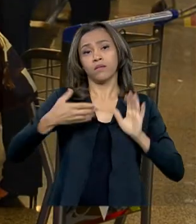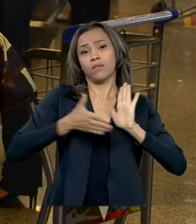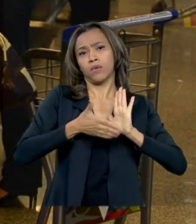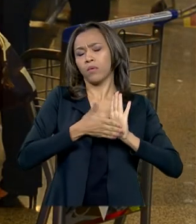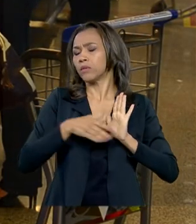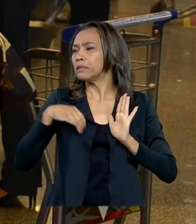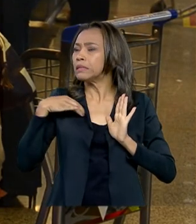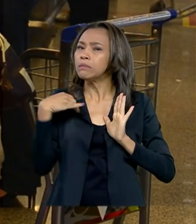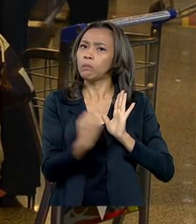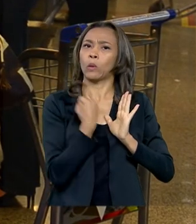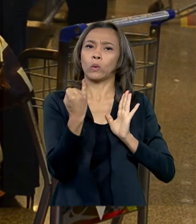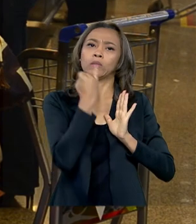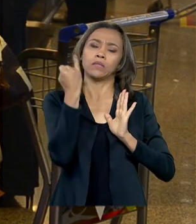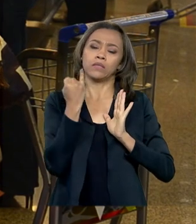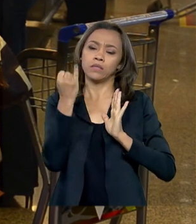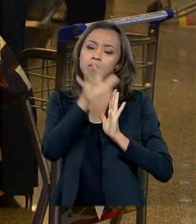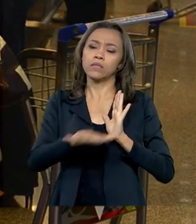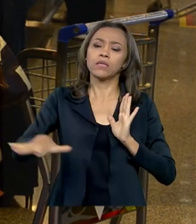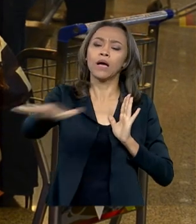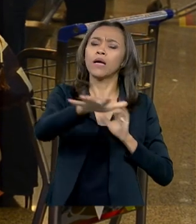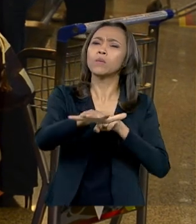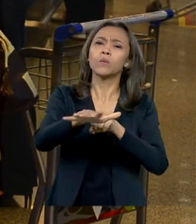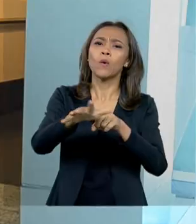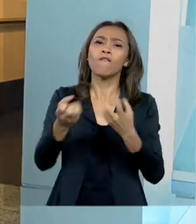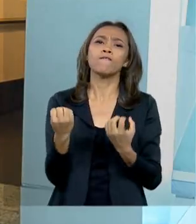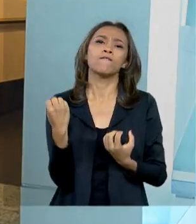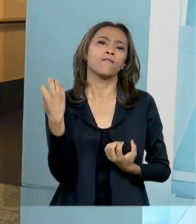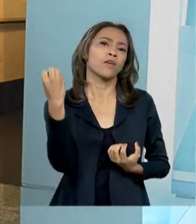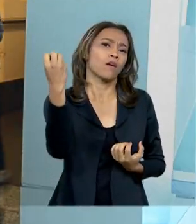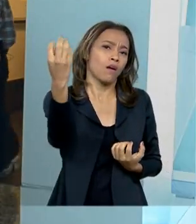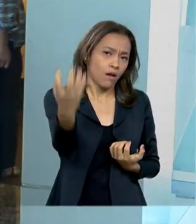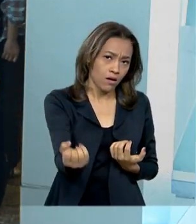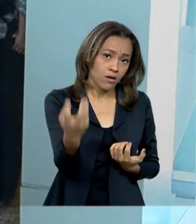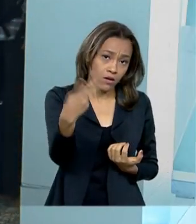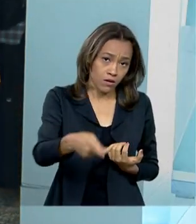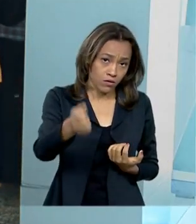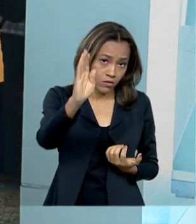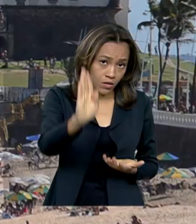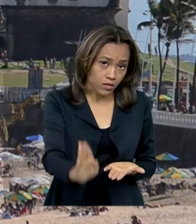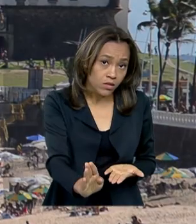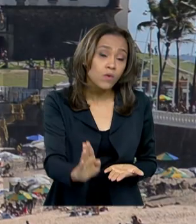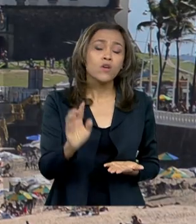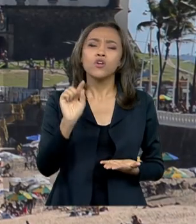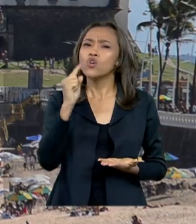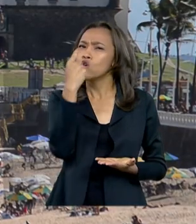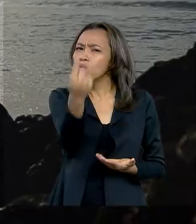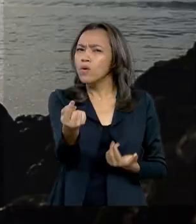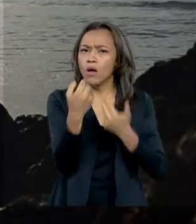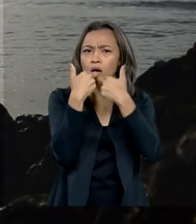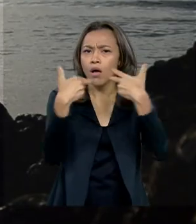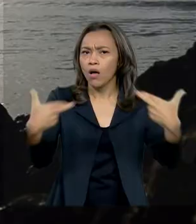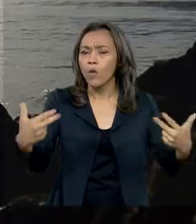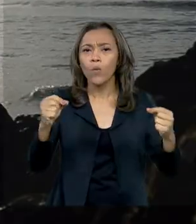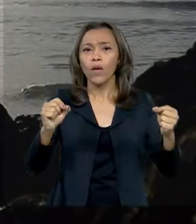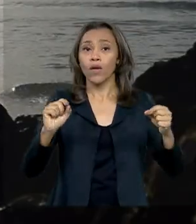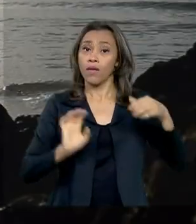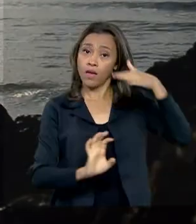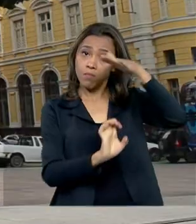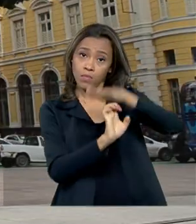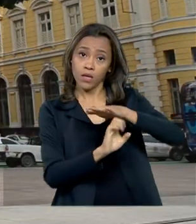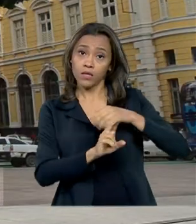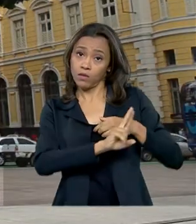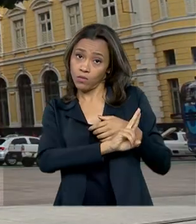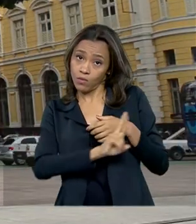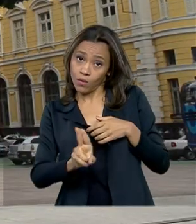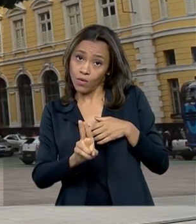importante no setor de viagens do Brasil. E uma das novidades é que a Embratur vai passar